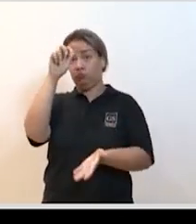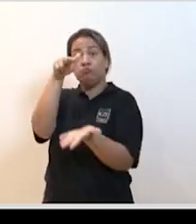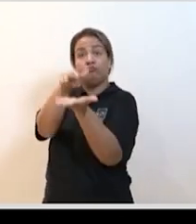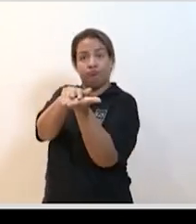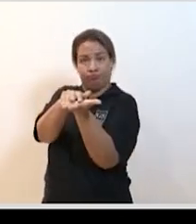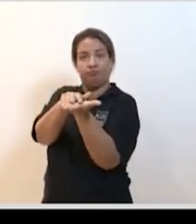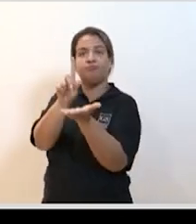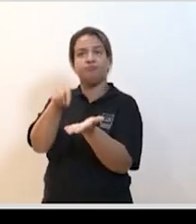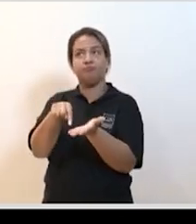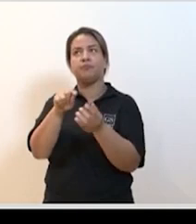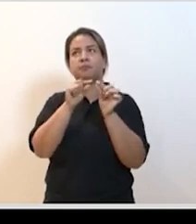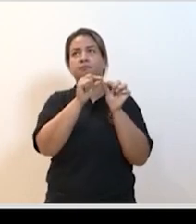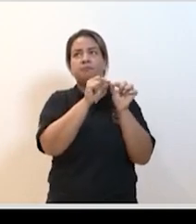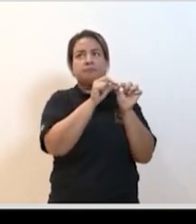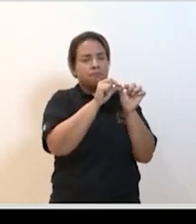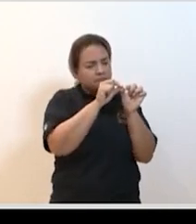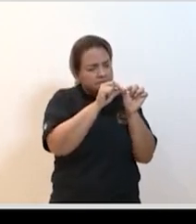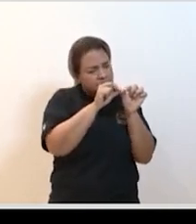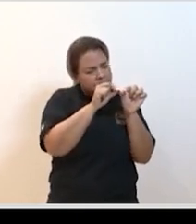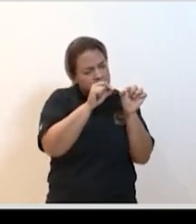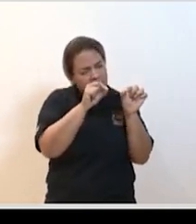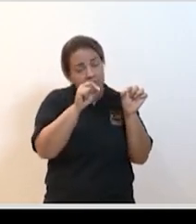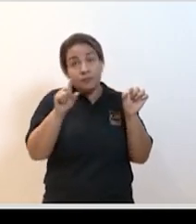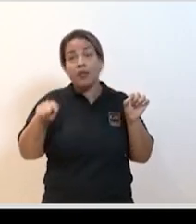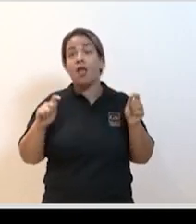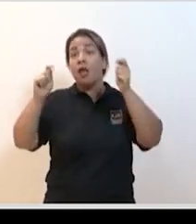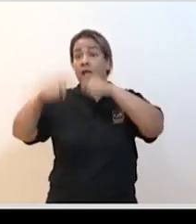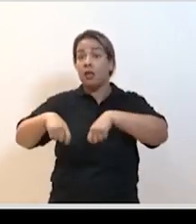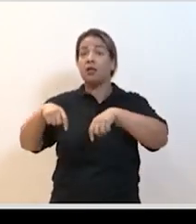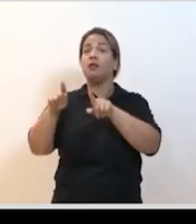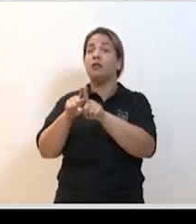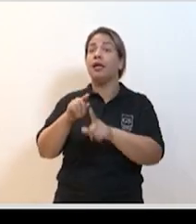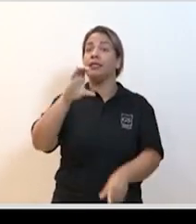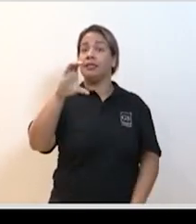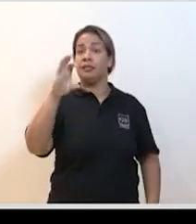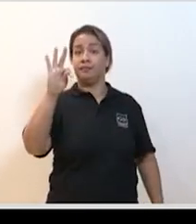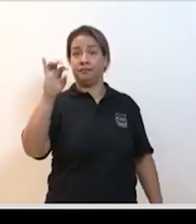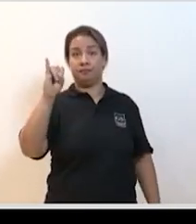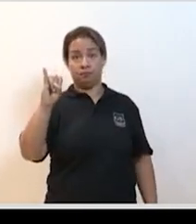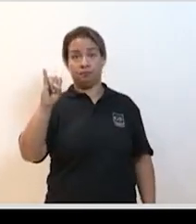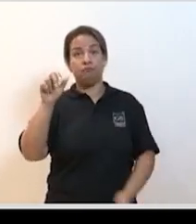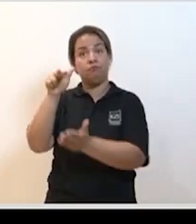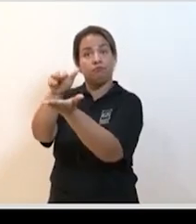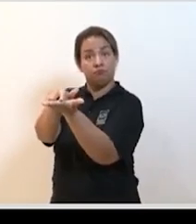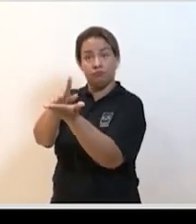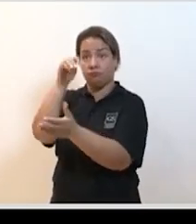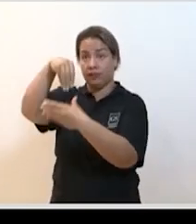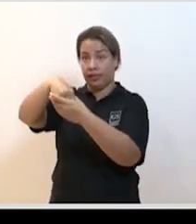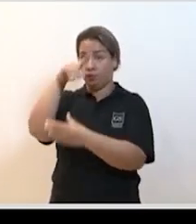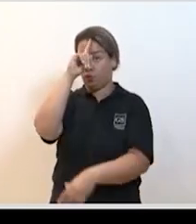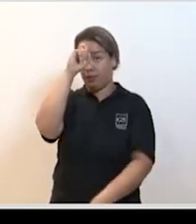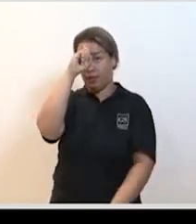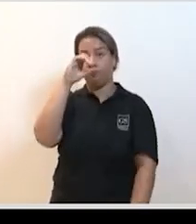casos essa linha vermelha é a capacidade de CTI nos Estados Unidos leitos de CTI então a gente vê